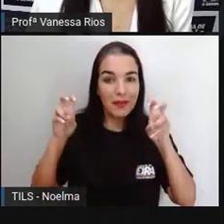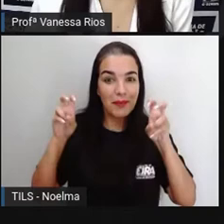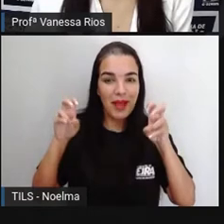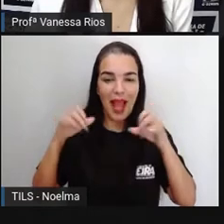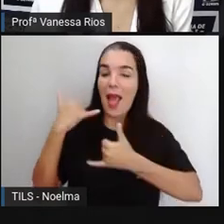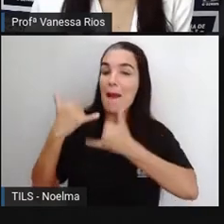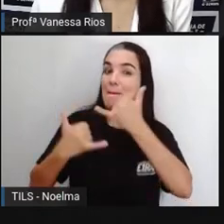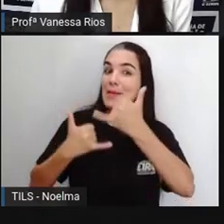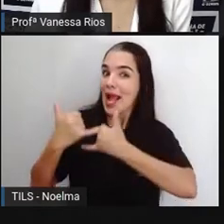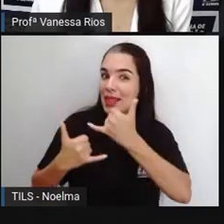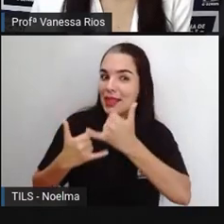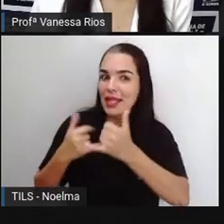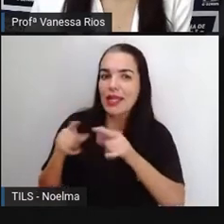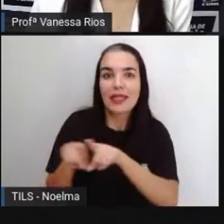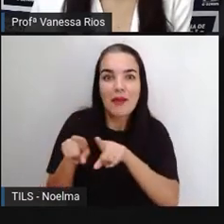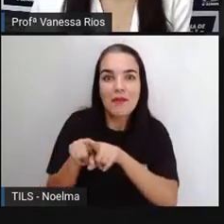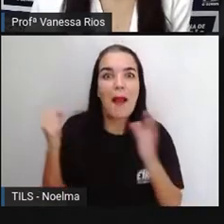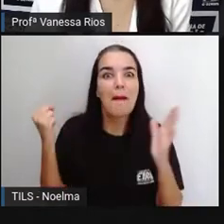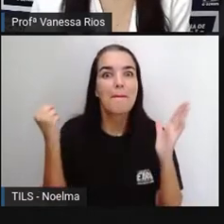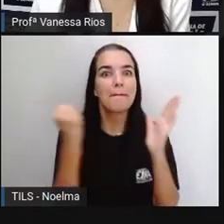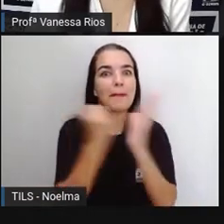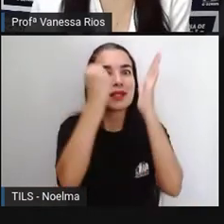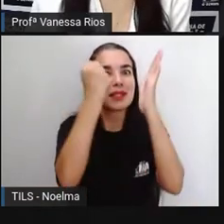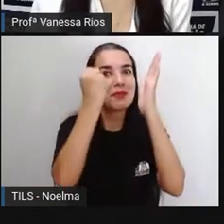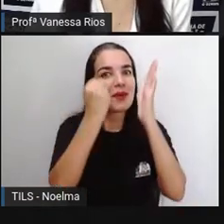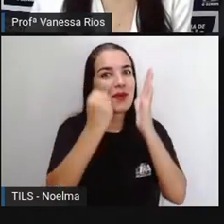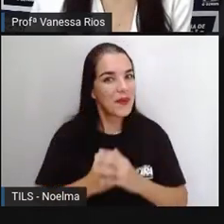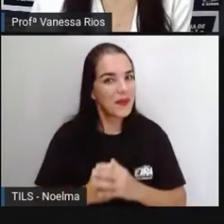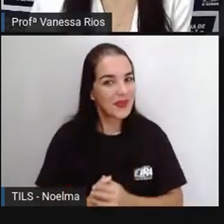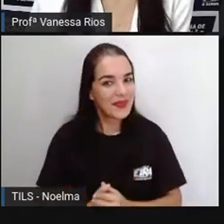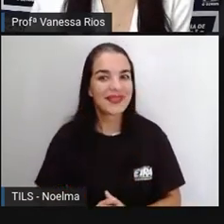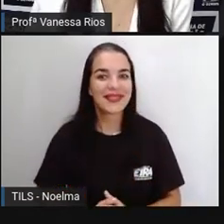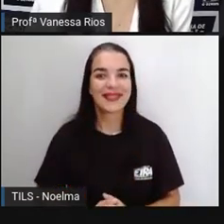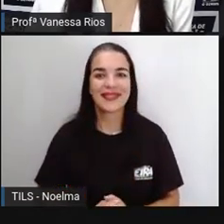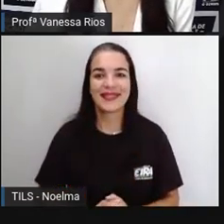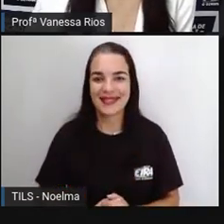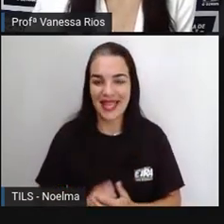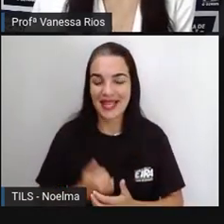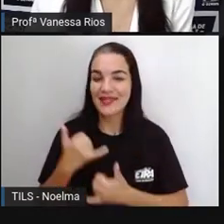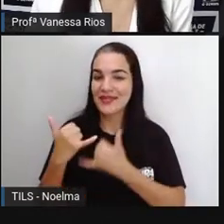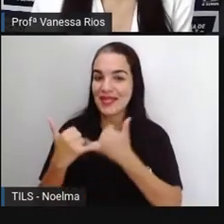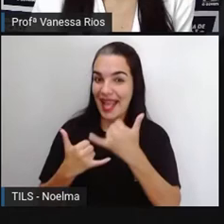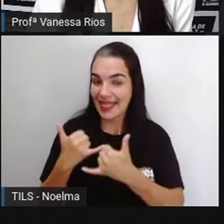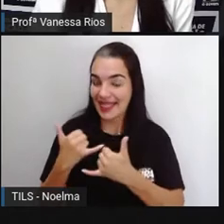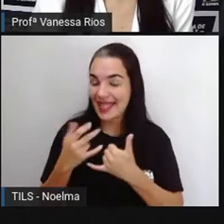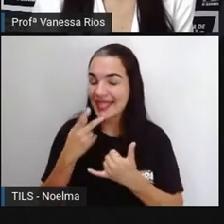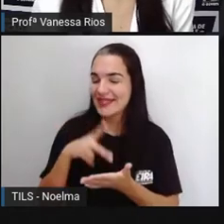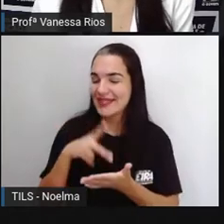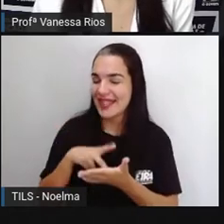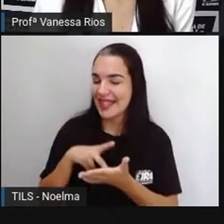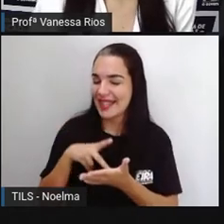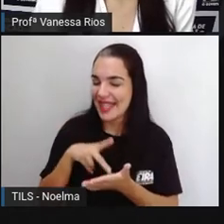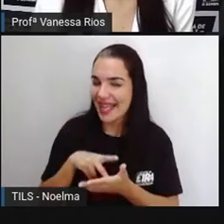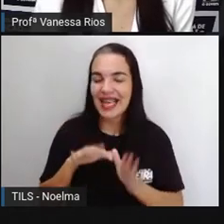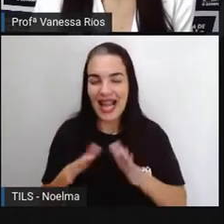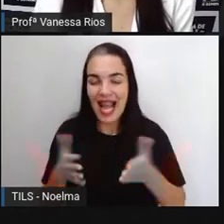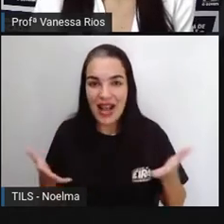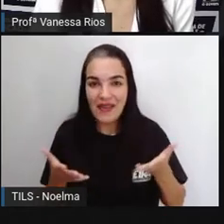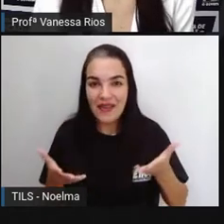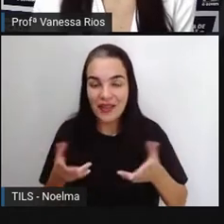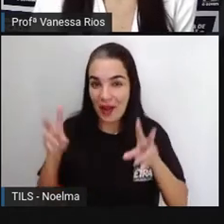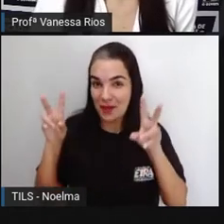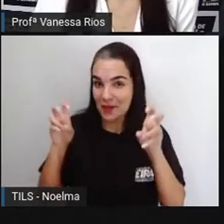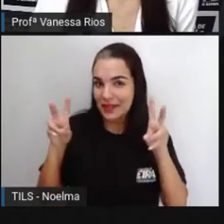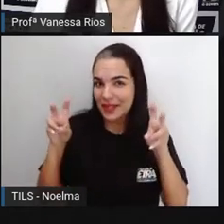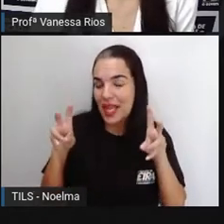brincadeiras também são patrimônios. Olhem só, a gente vem aqui abordar nesta aula, né?